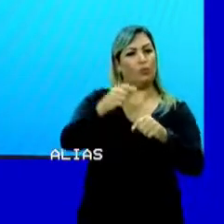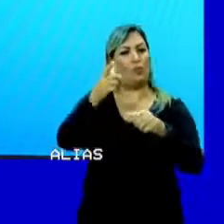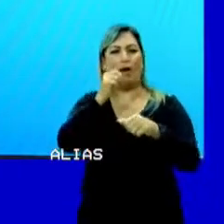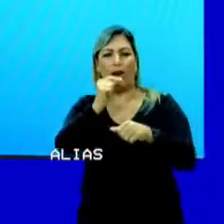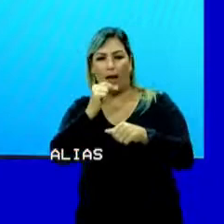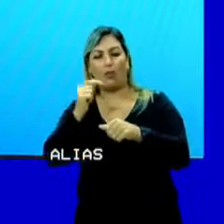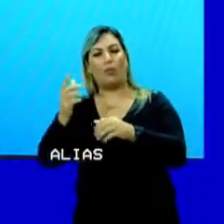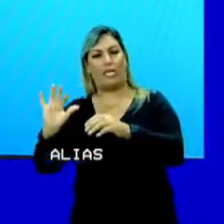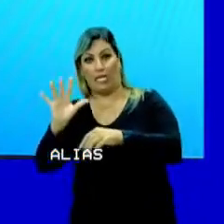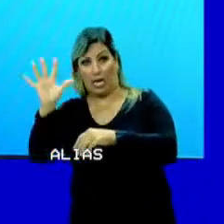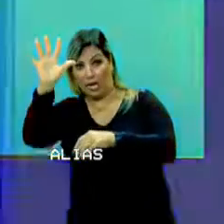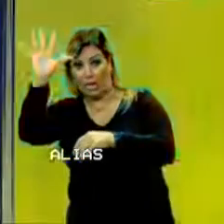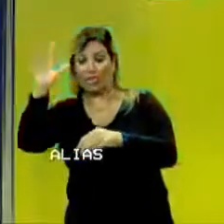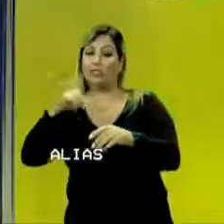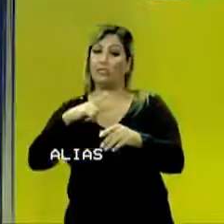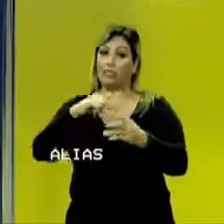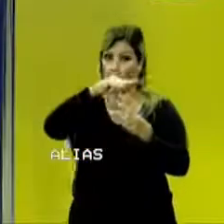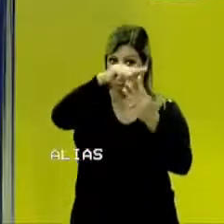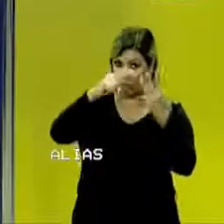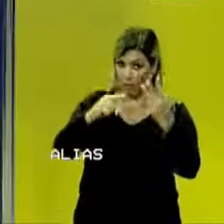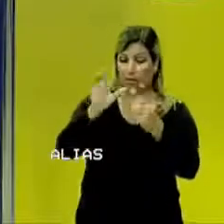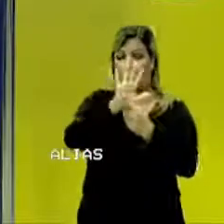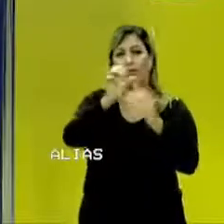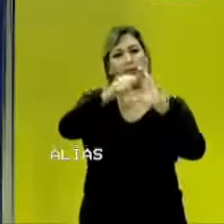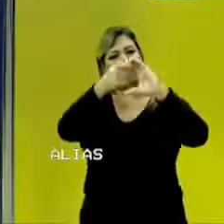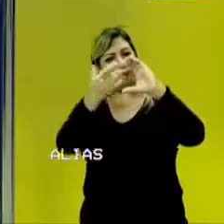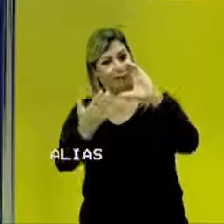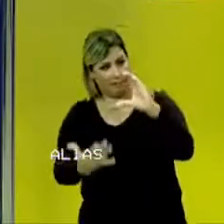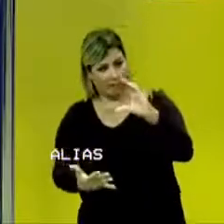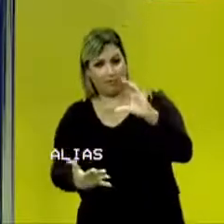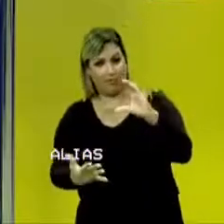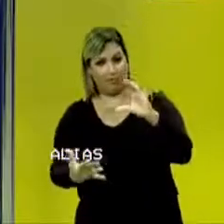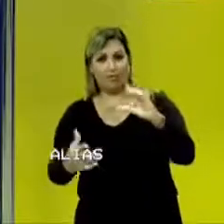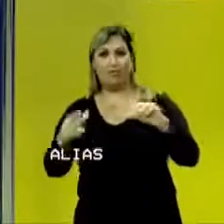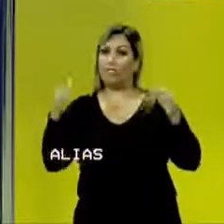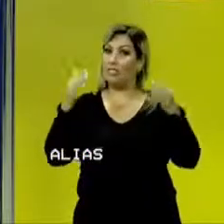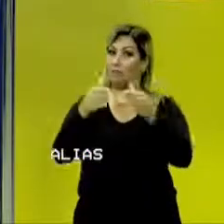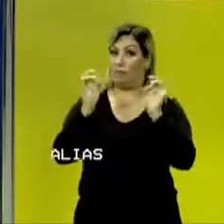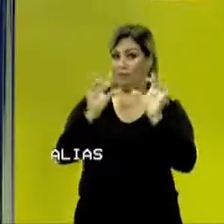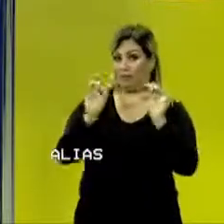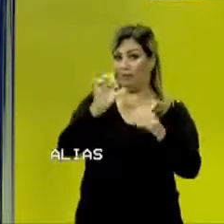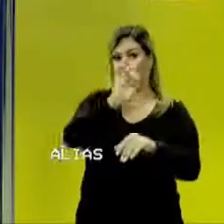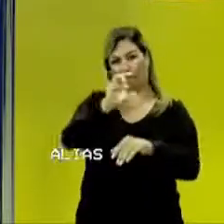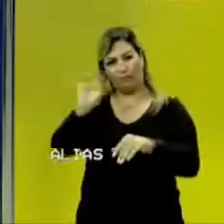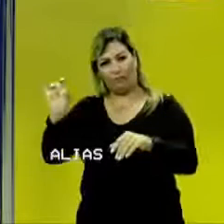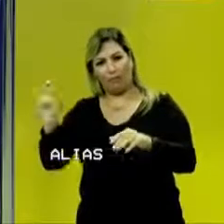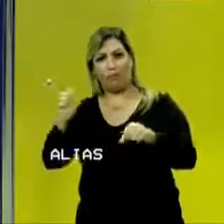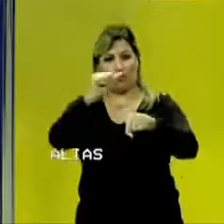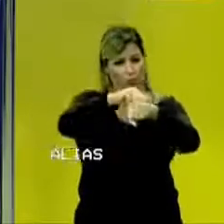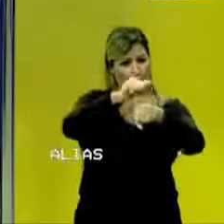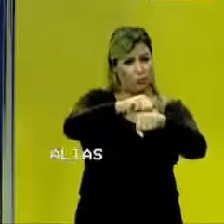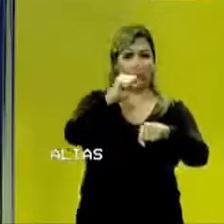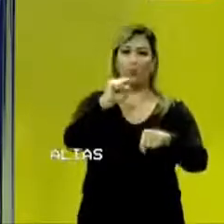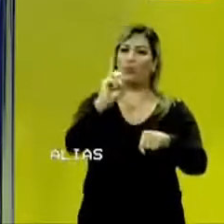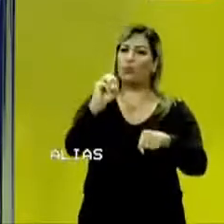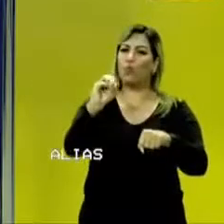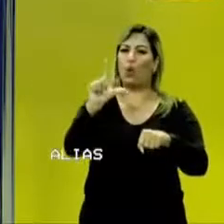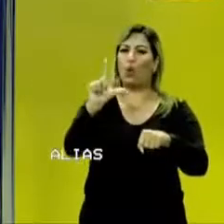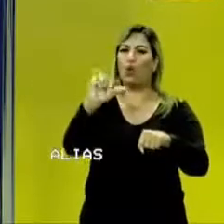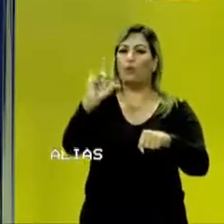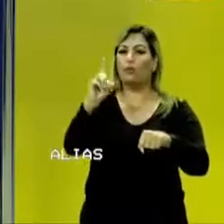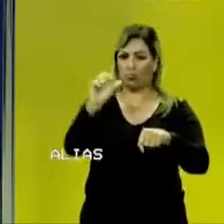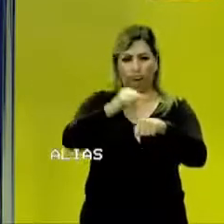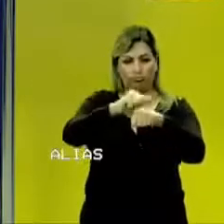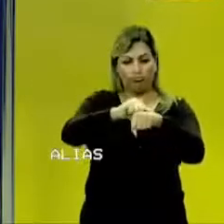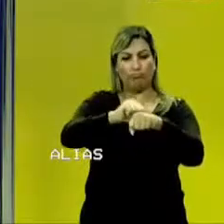líquido, do gasoso. E esses três apresentam algumas características particulares de cada um. Por exemplo, o sólido. O sólido tem uma